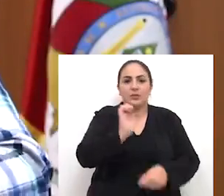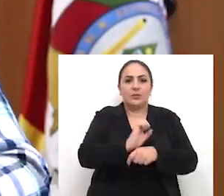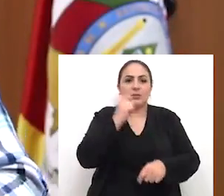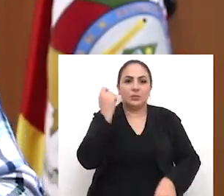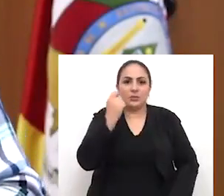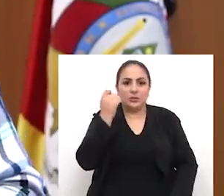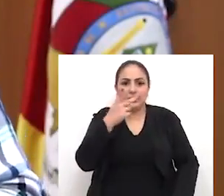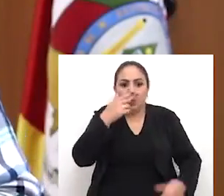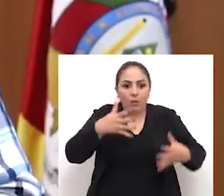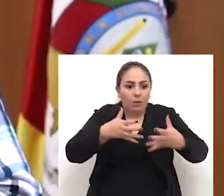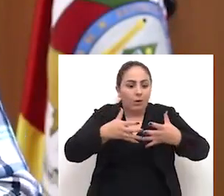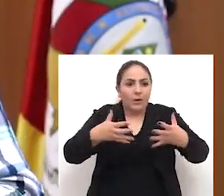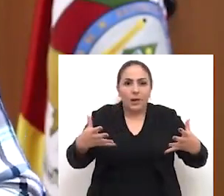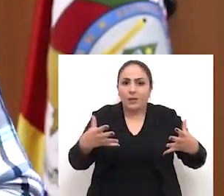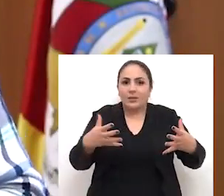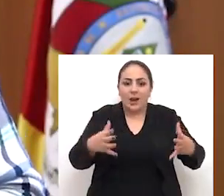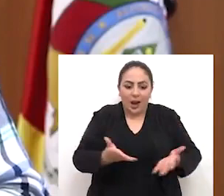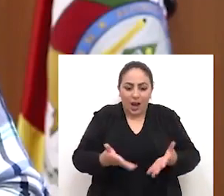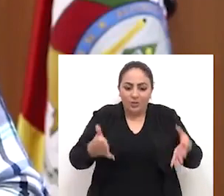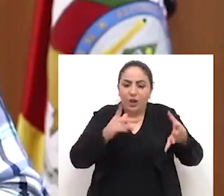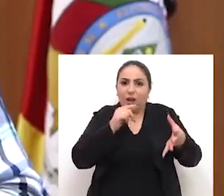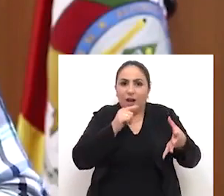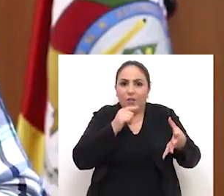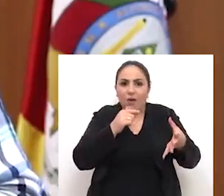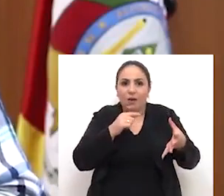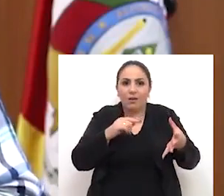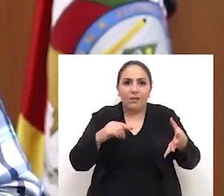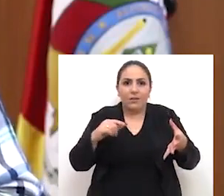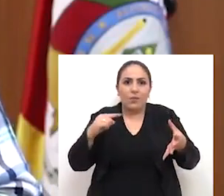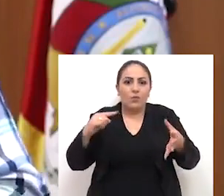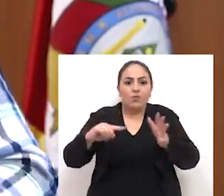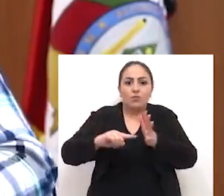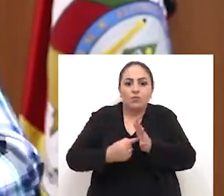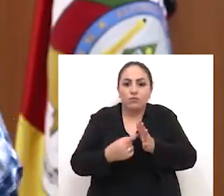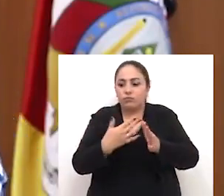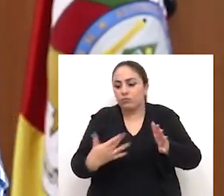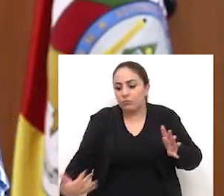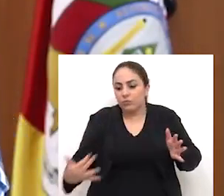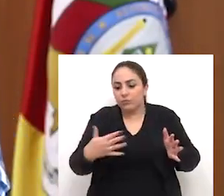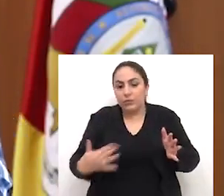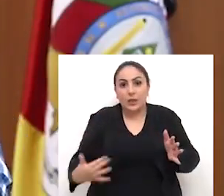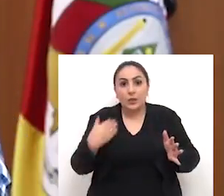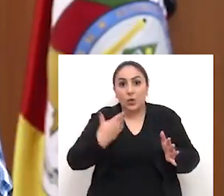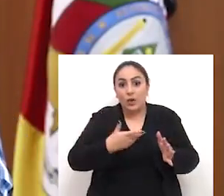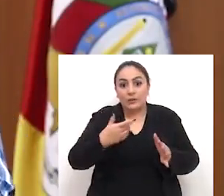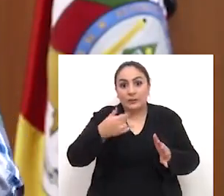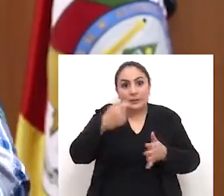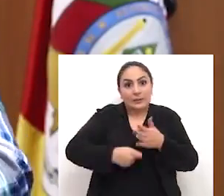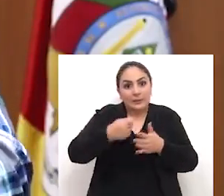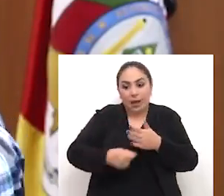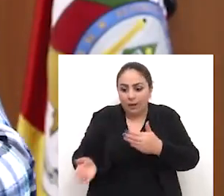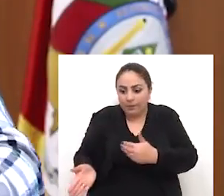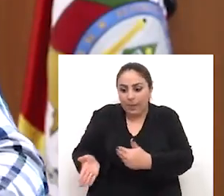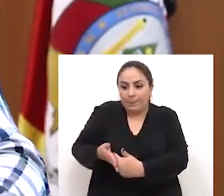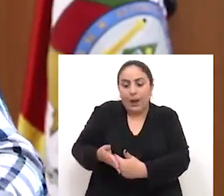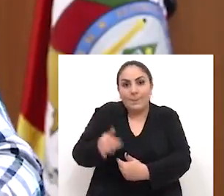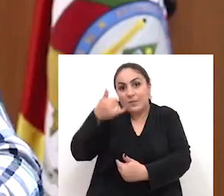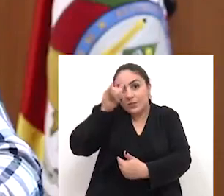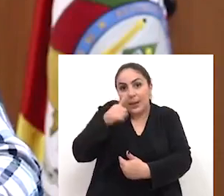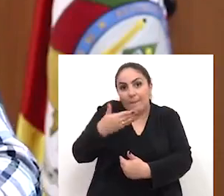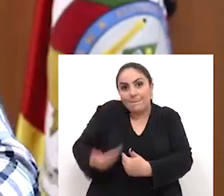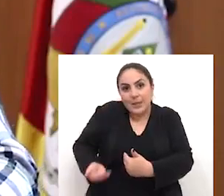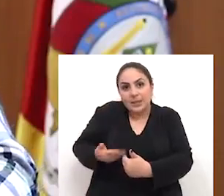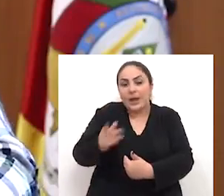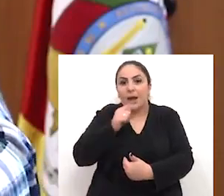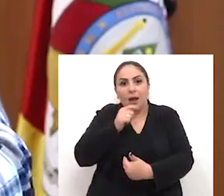grande caixa d'água furada. E em vez de a gente buscar tapar esse furo que está fazendo com que a gente perca